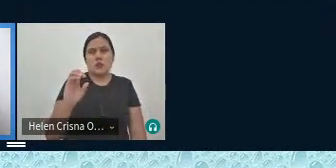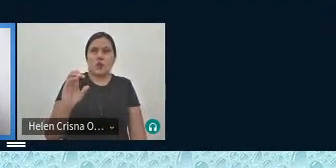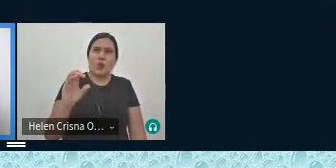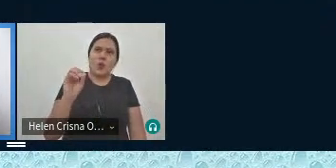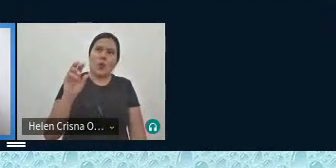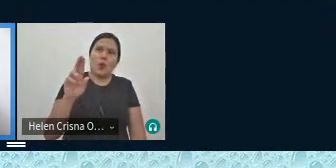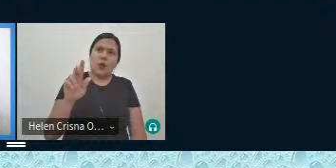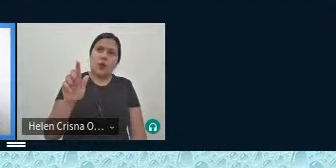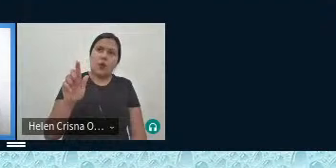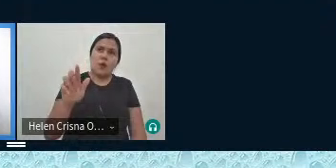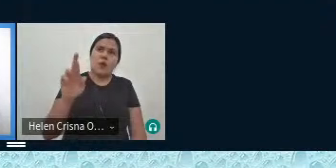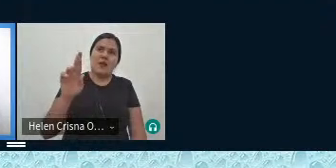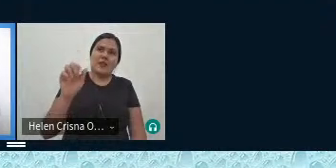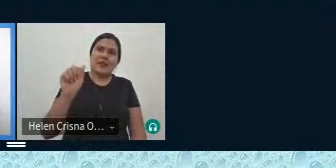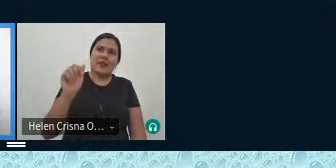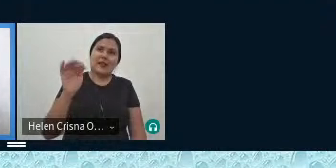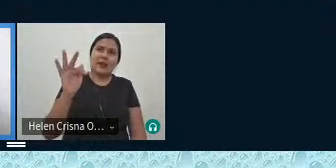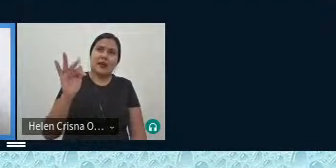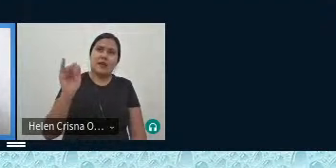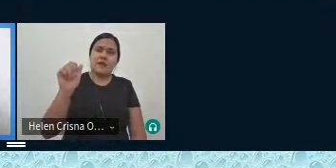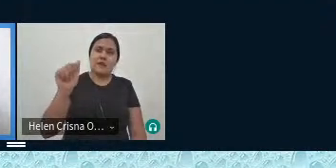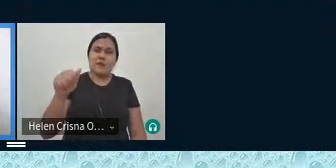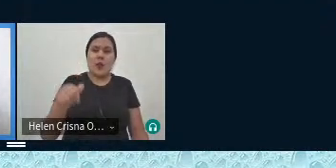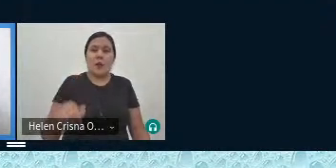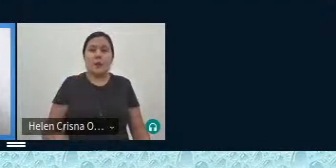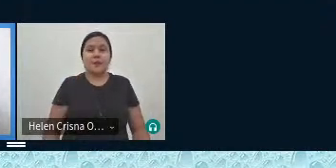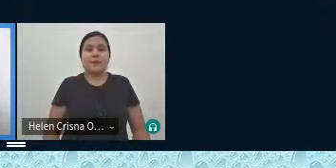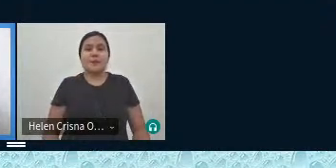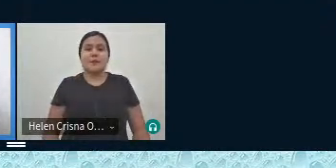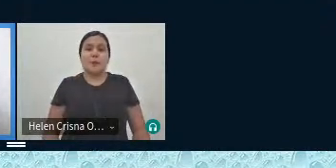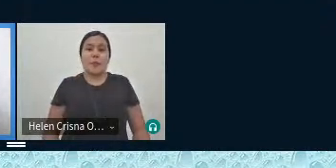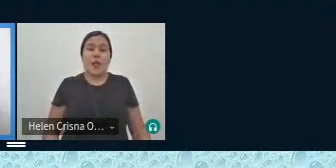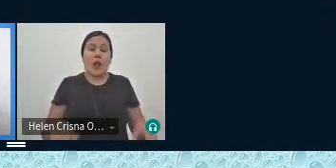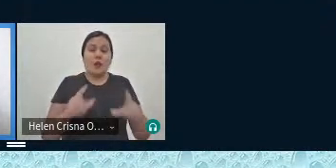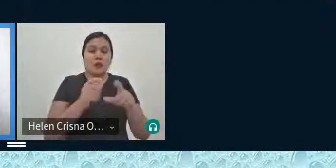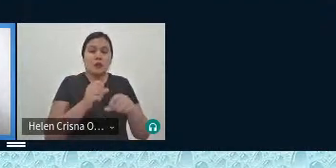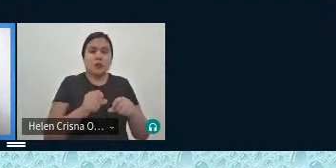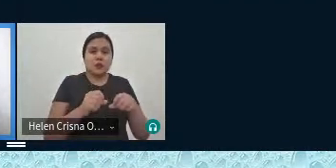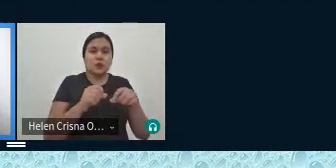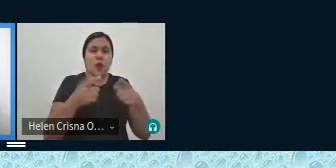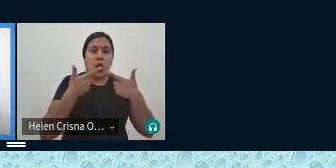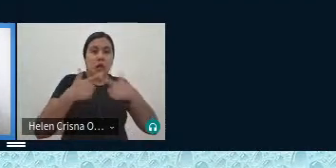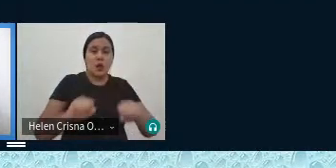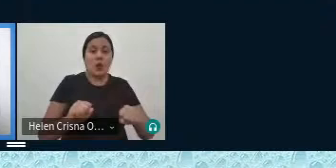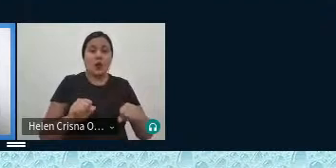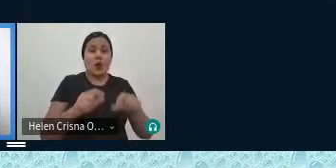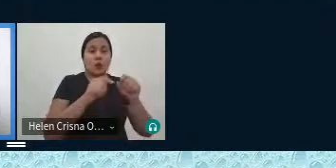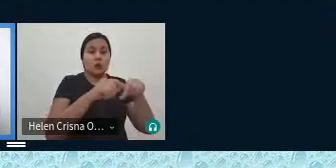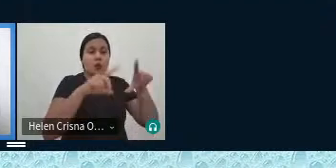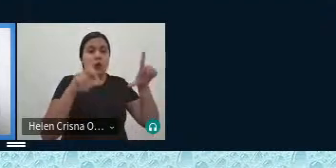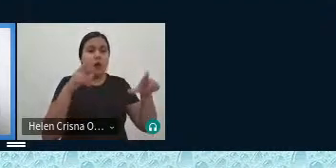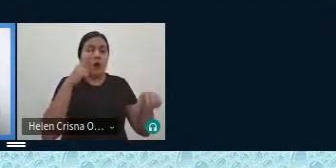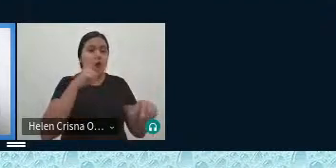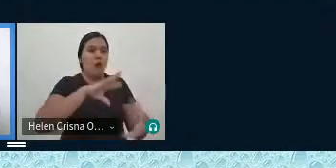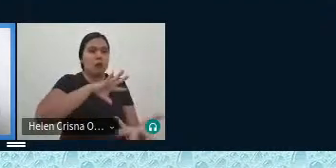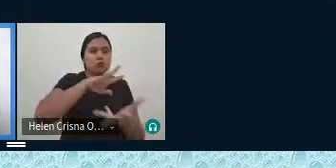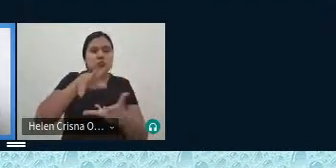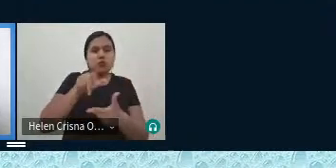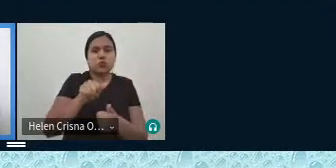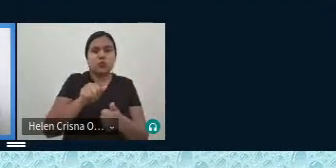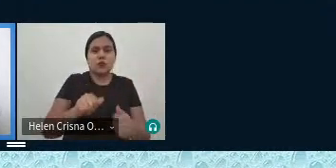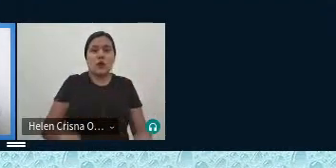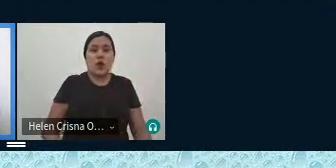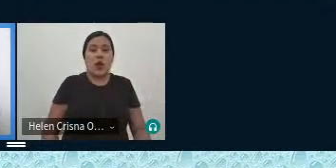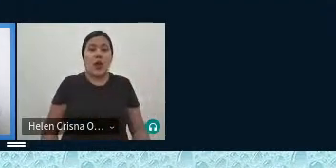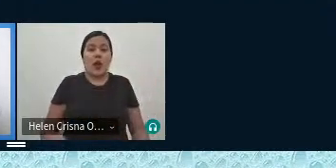o repositório do saber linguístico e é ainda a janela através da qual um povo vê o mundo saber